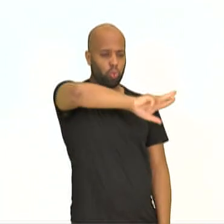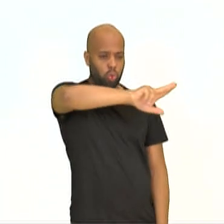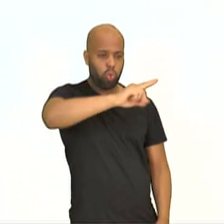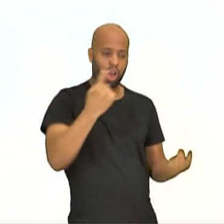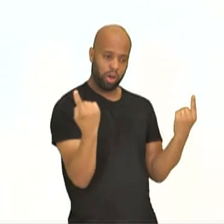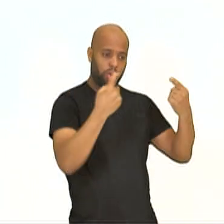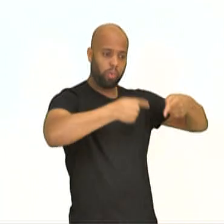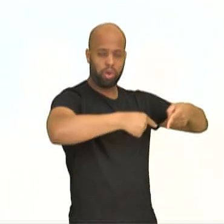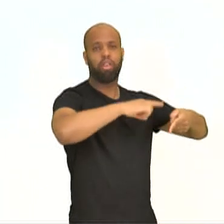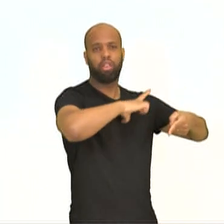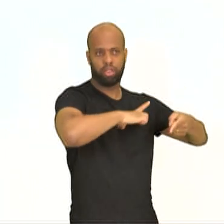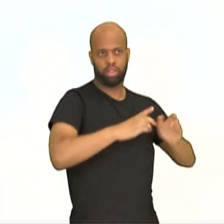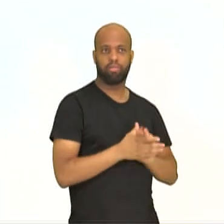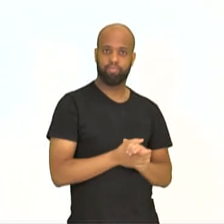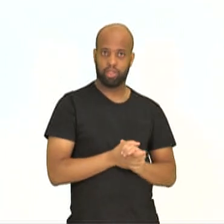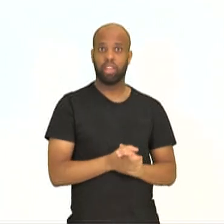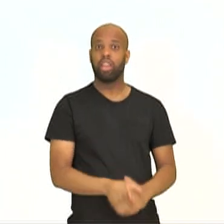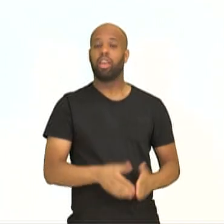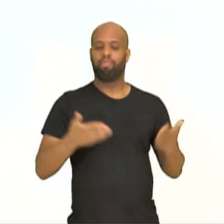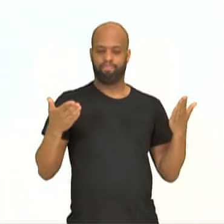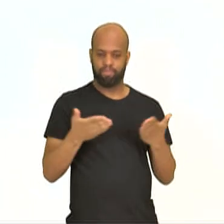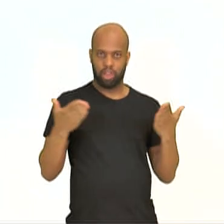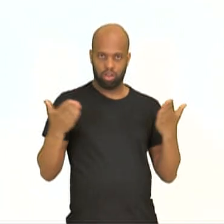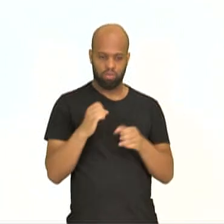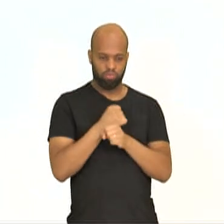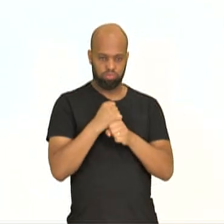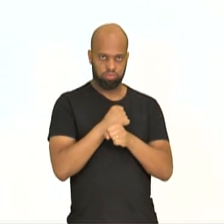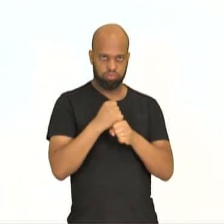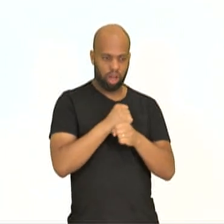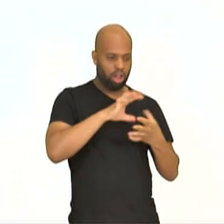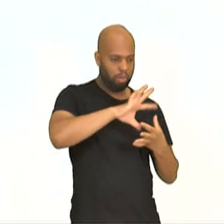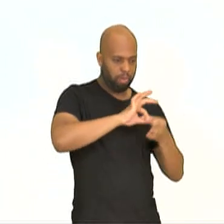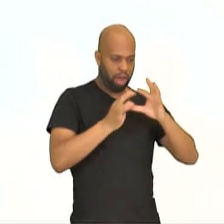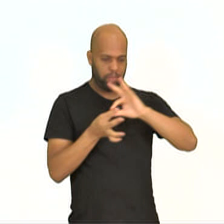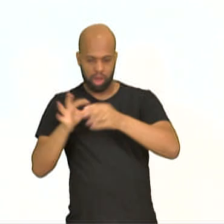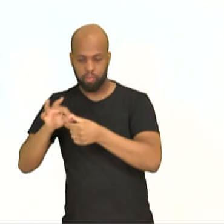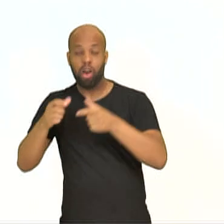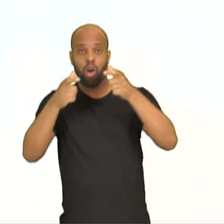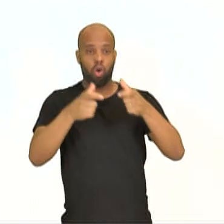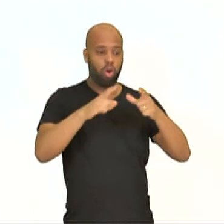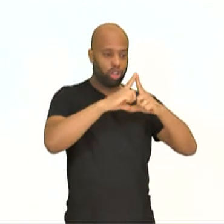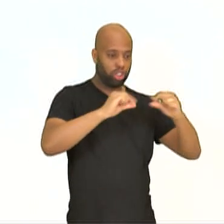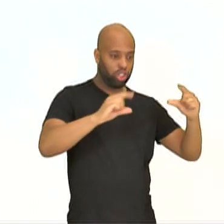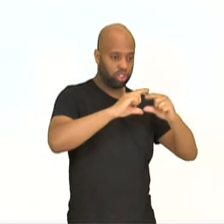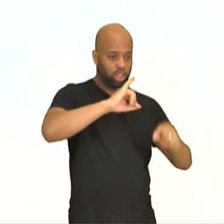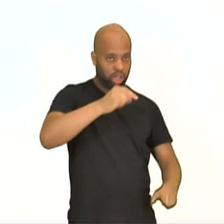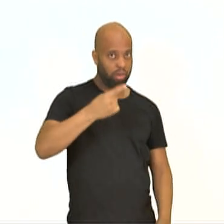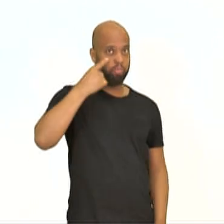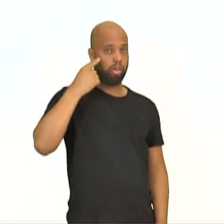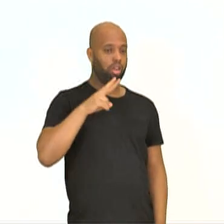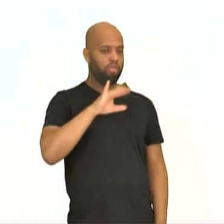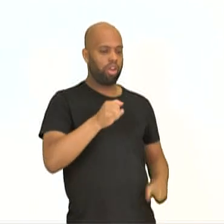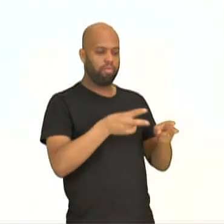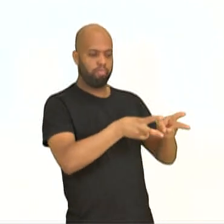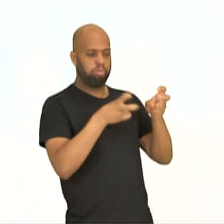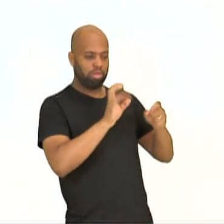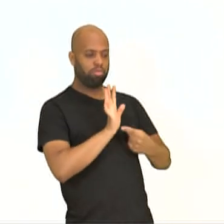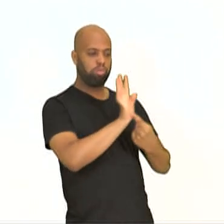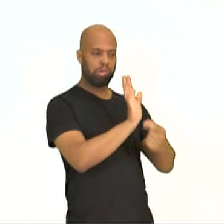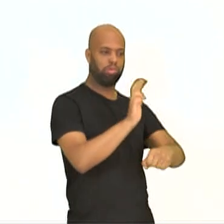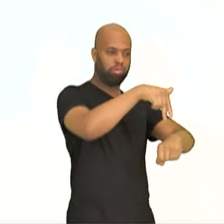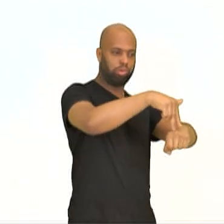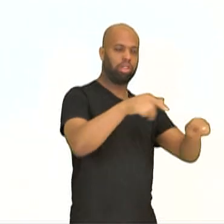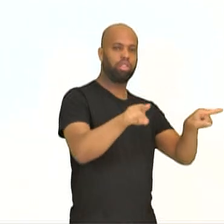competições, inclusive esse ano, nas Olimpíadas do Japão, nós vamos poder observar algumas dessas apresentações